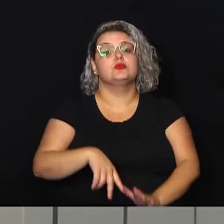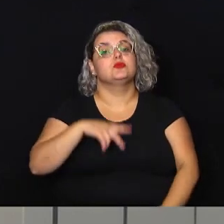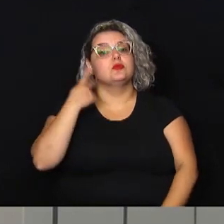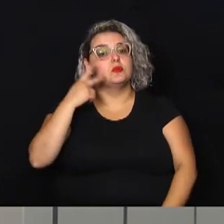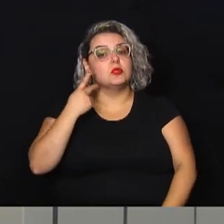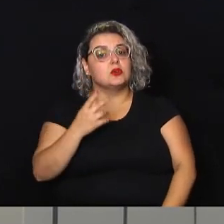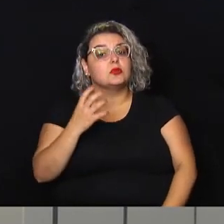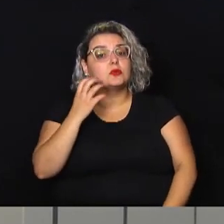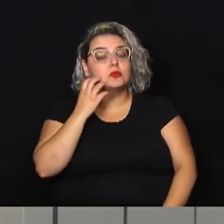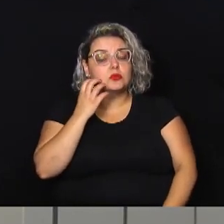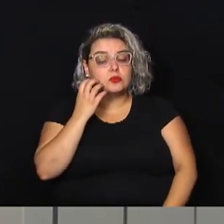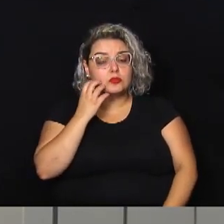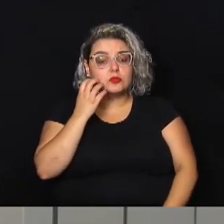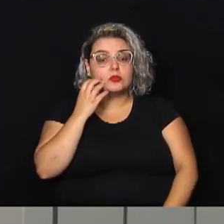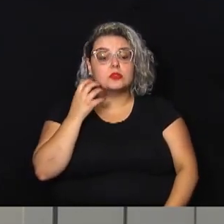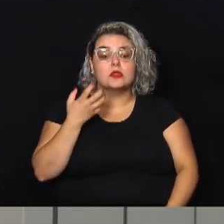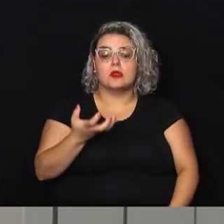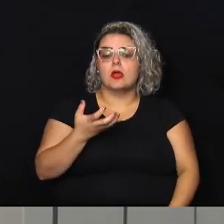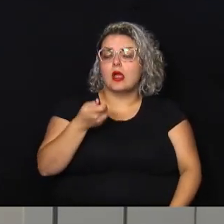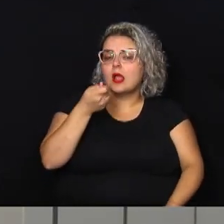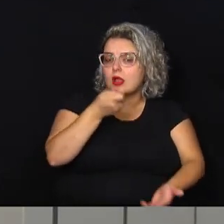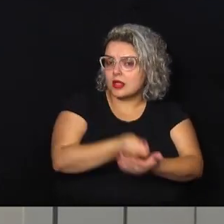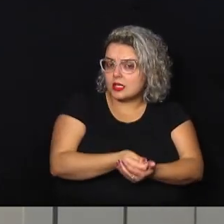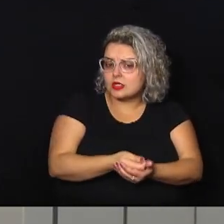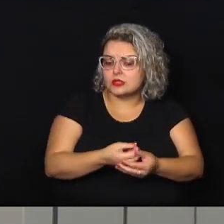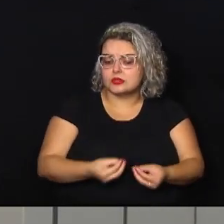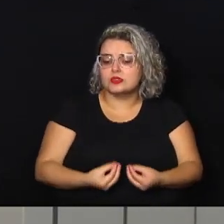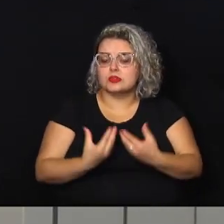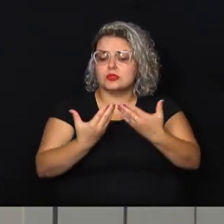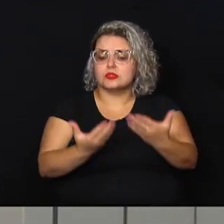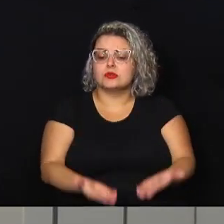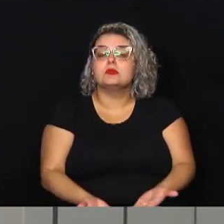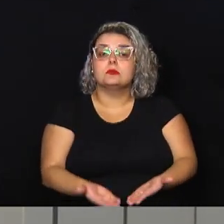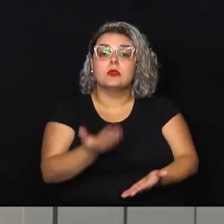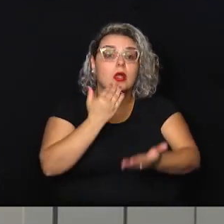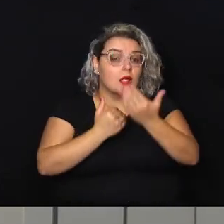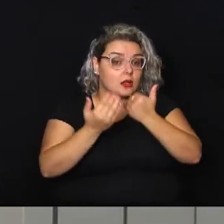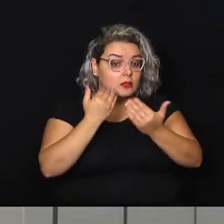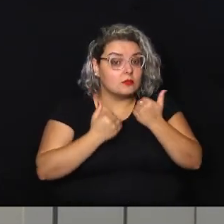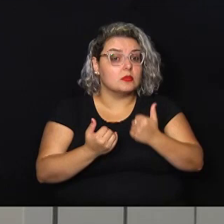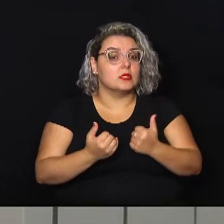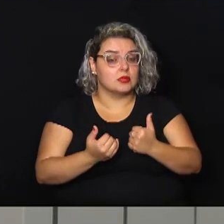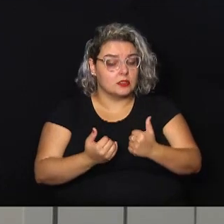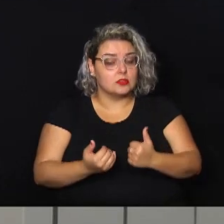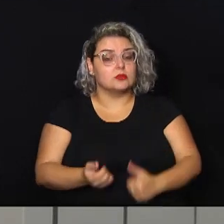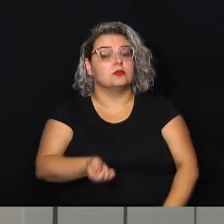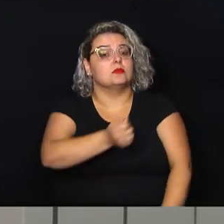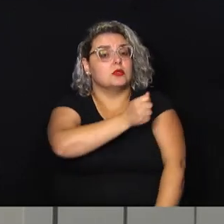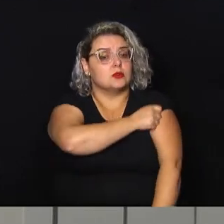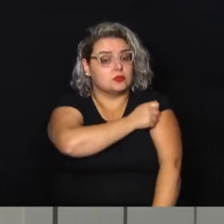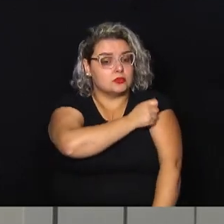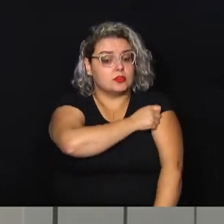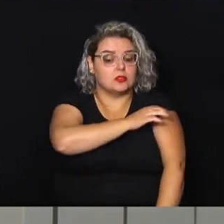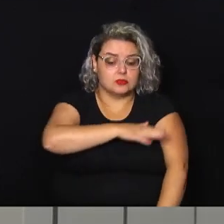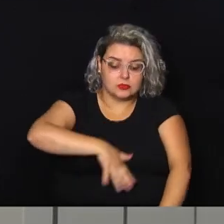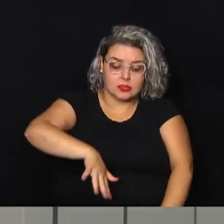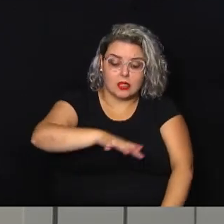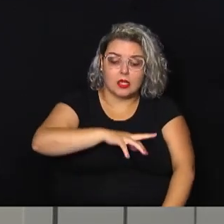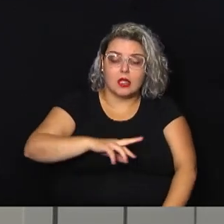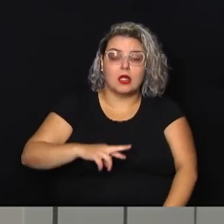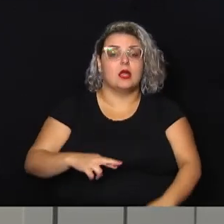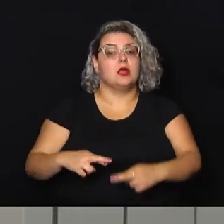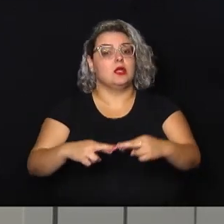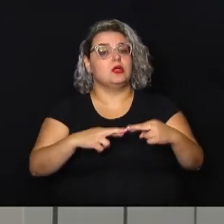Diego quer garantir o fornecimento de merenda escolar aos alunos da rede pública municipal durante